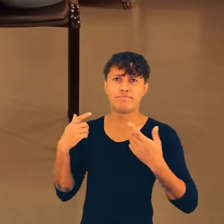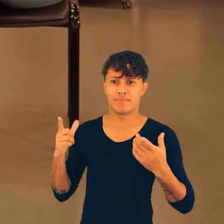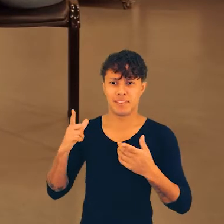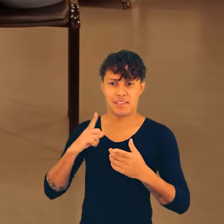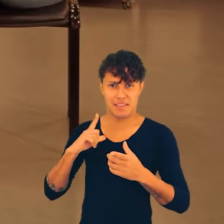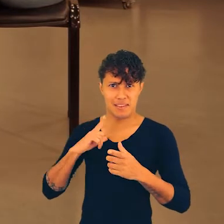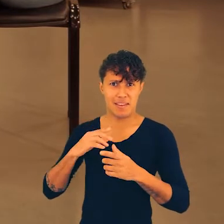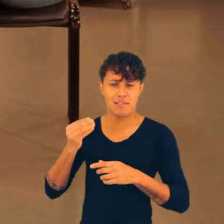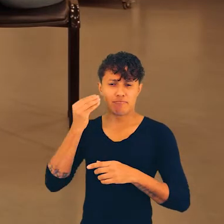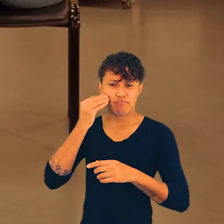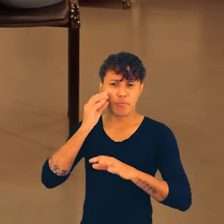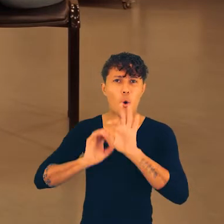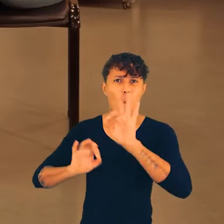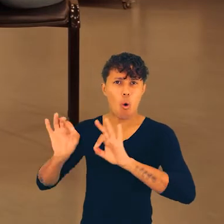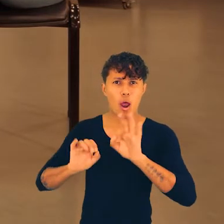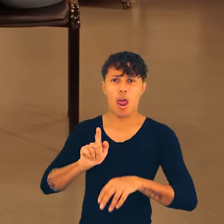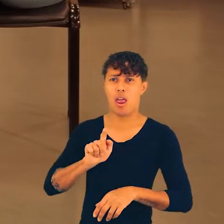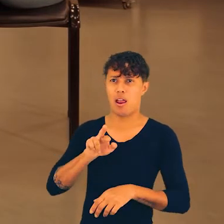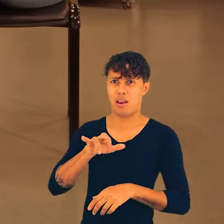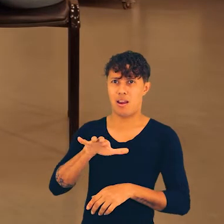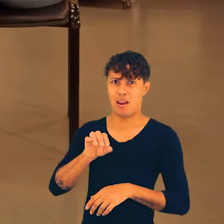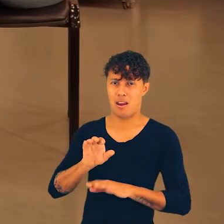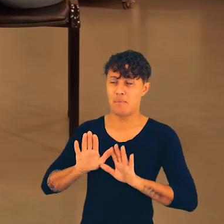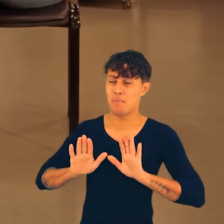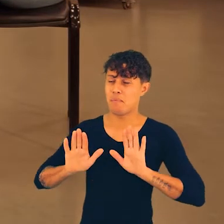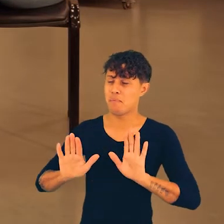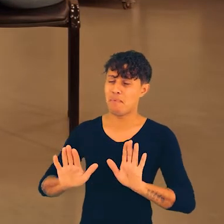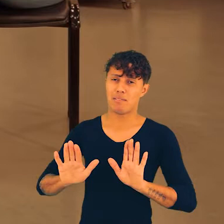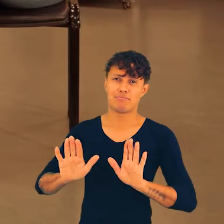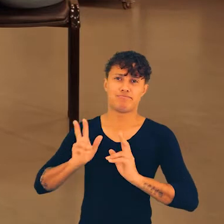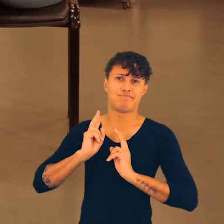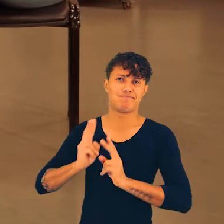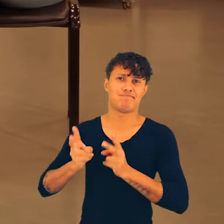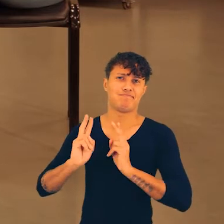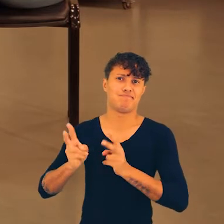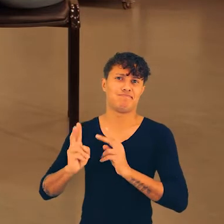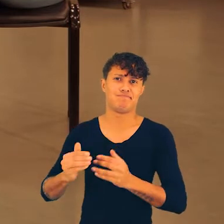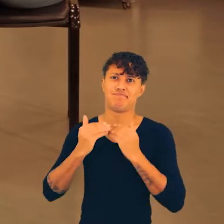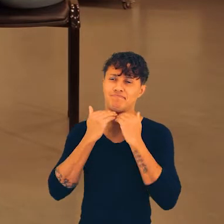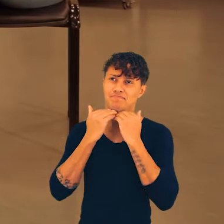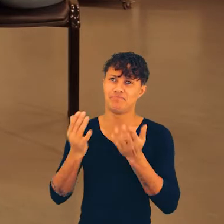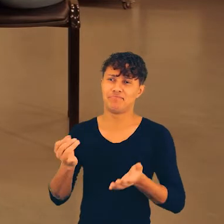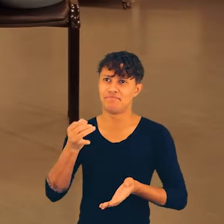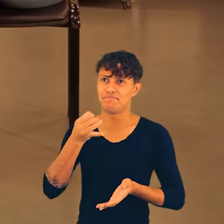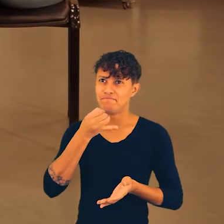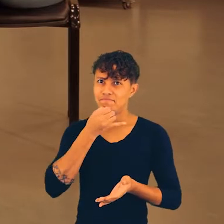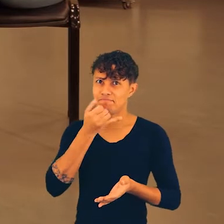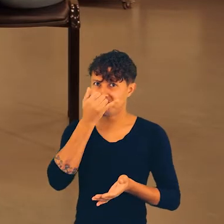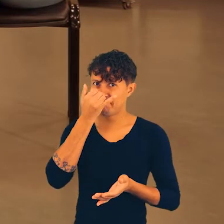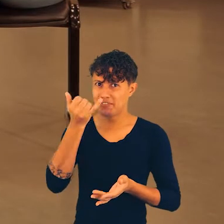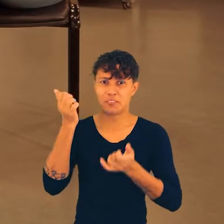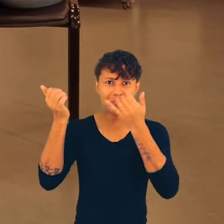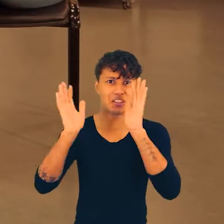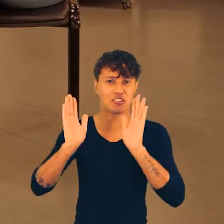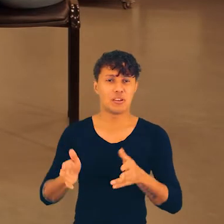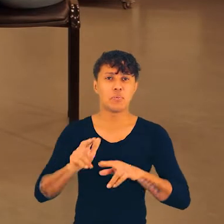assim, a gente teve essa organização, né, do Grêmio Estudantil, mas não conseguimos levar para frente, infelizmente, como eu já